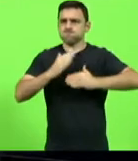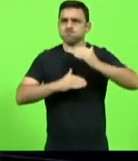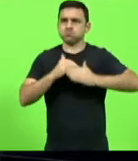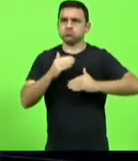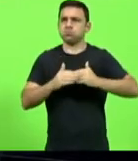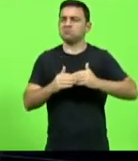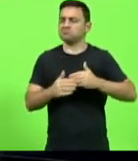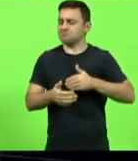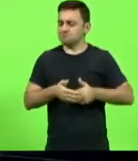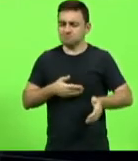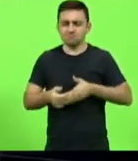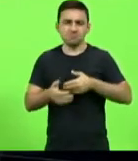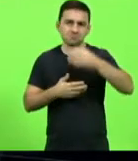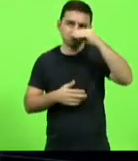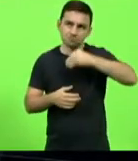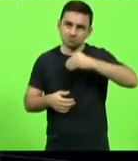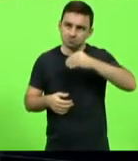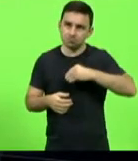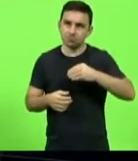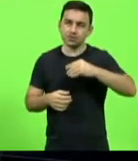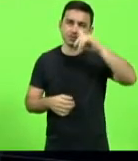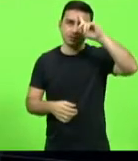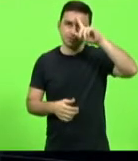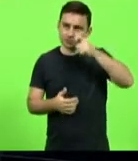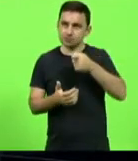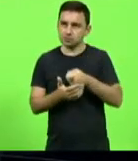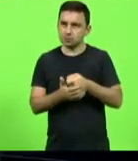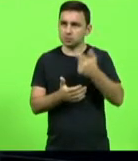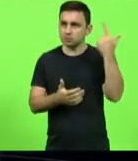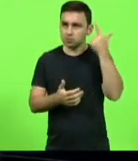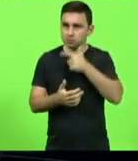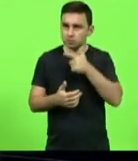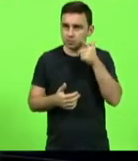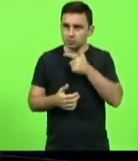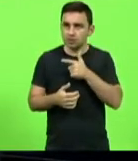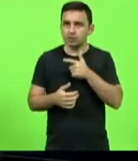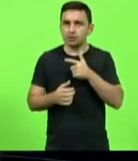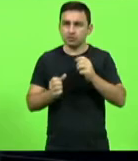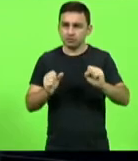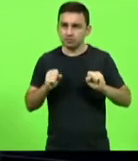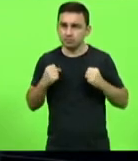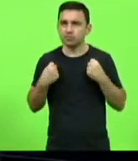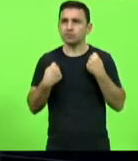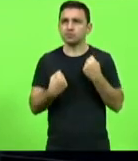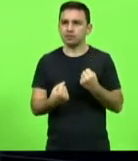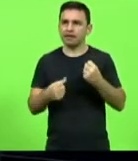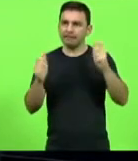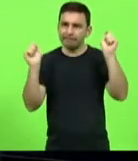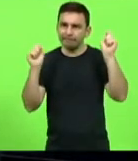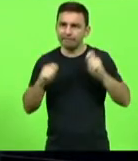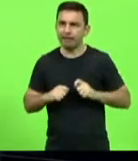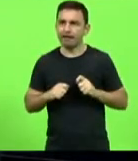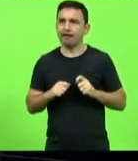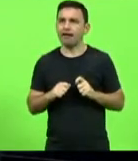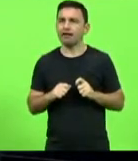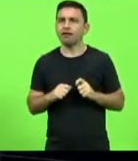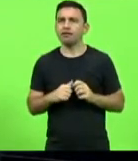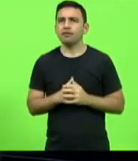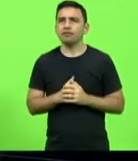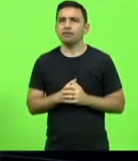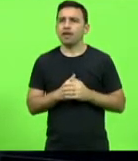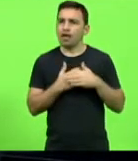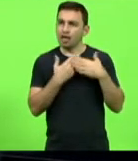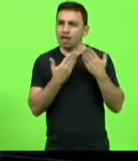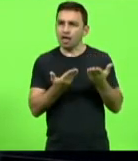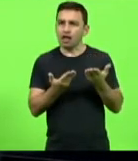foi lá ela decidiu que ela faria parte dela que ela que ela tinha capacidade que ela tinha condições e que